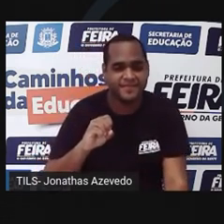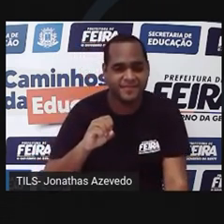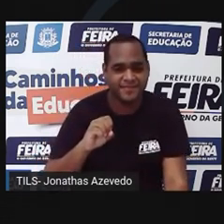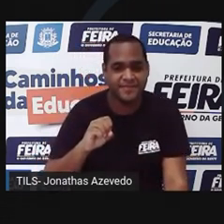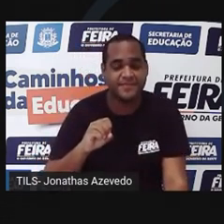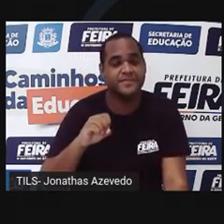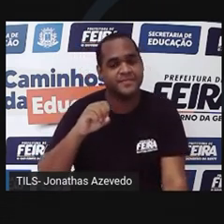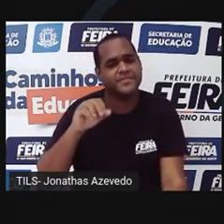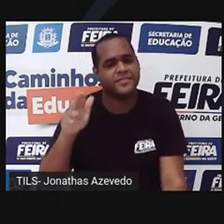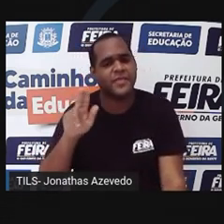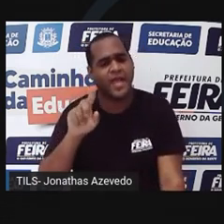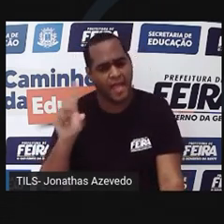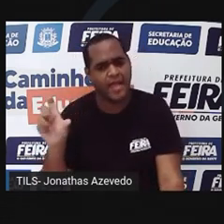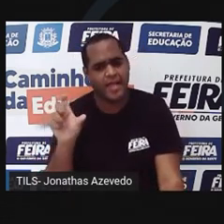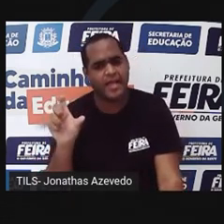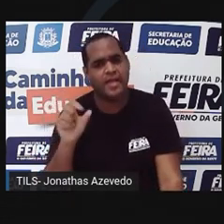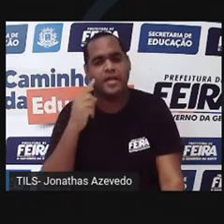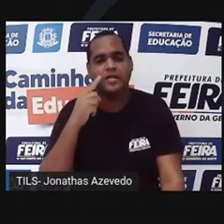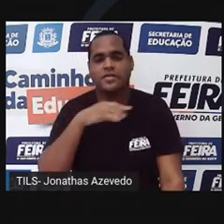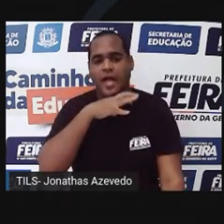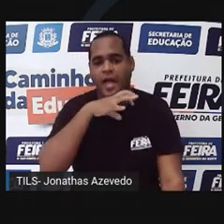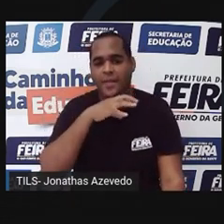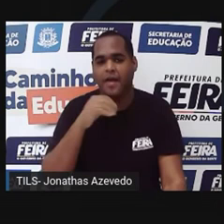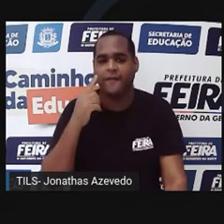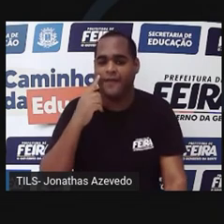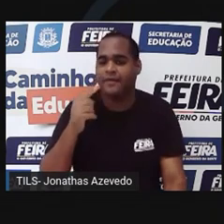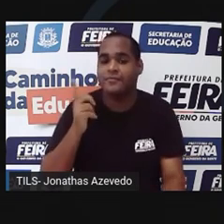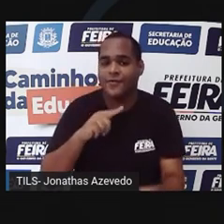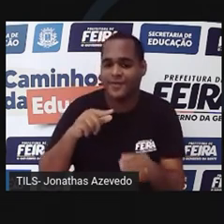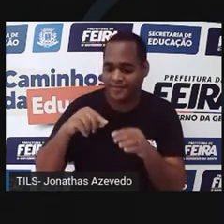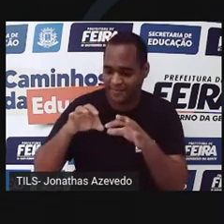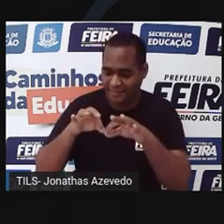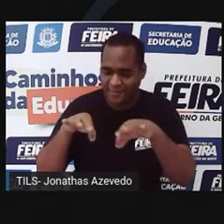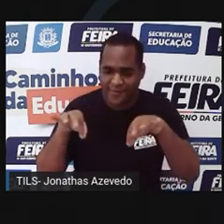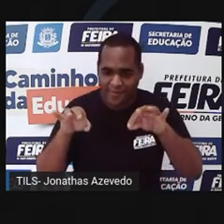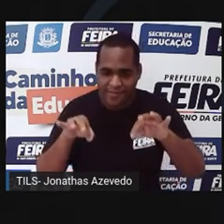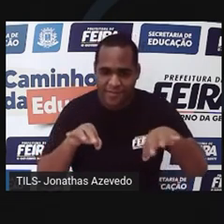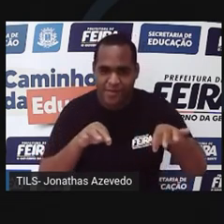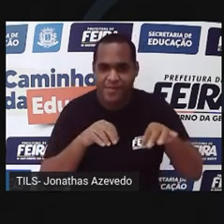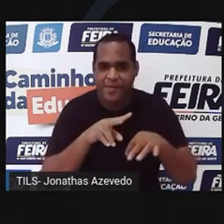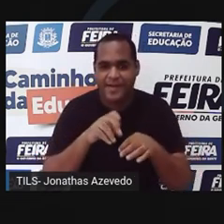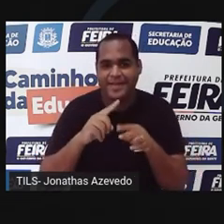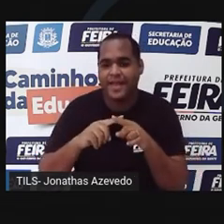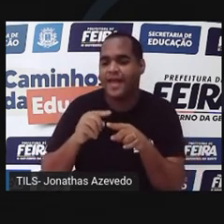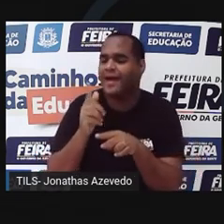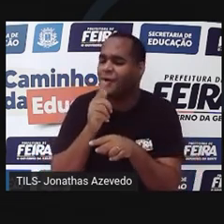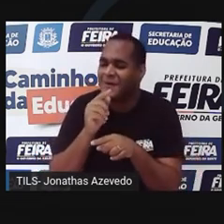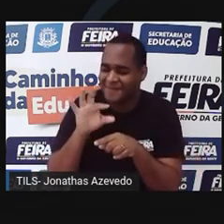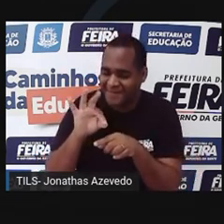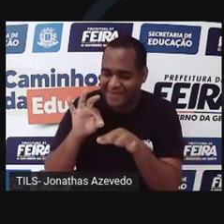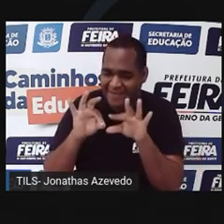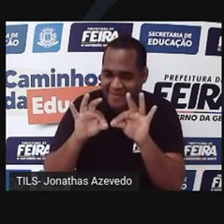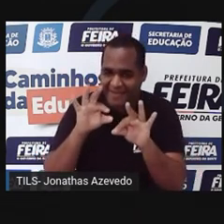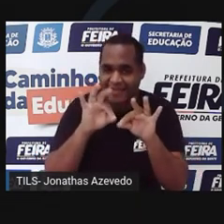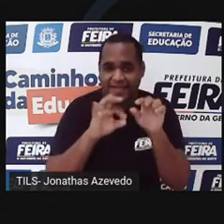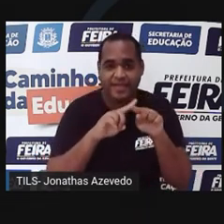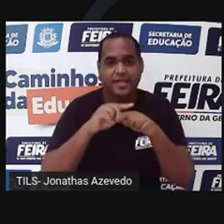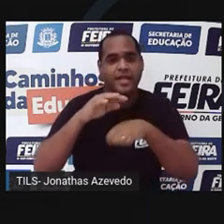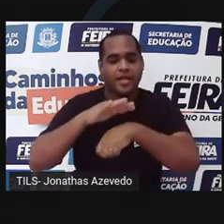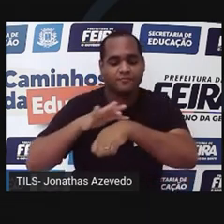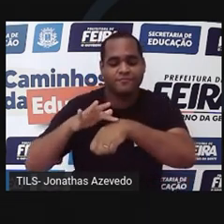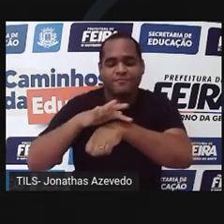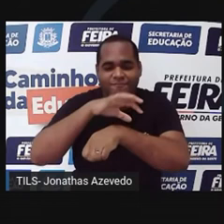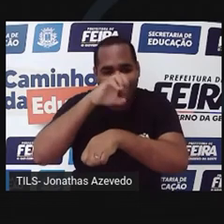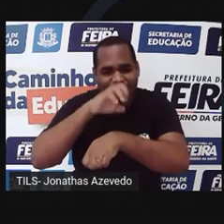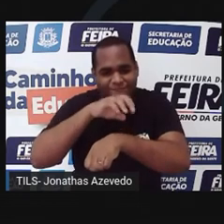Os anelídeos são animais de corpo alongado e mole. Têm a pele úmida e respiram através